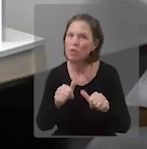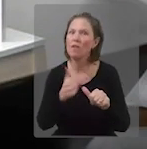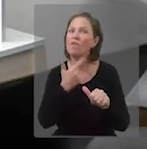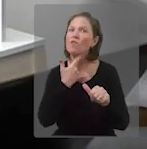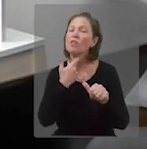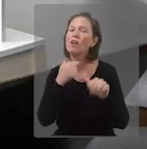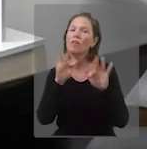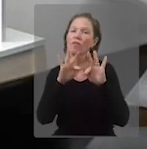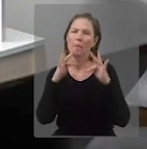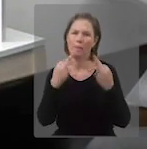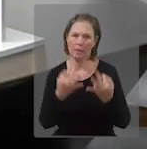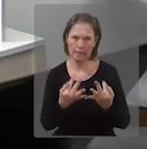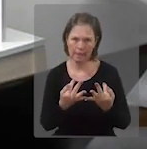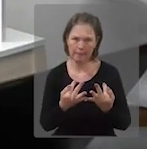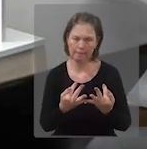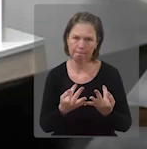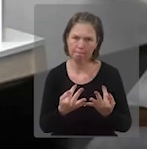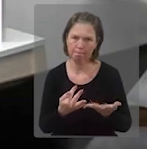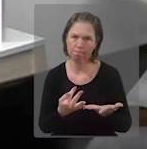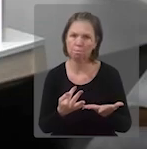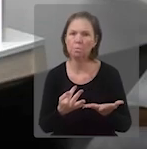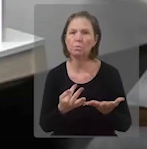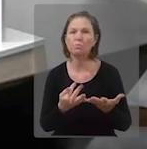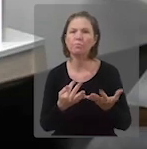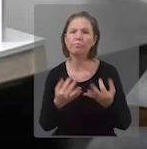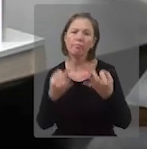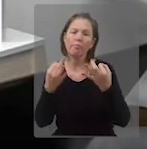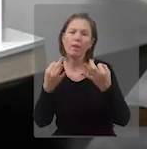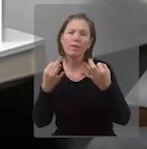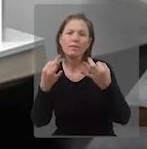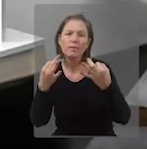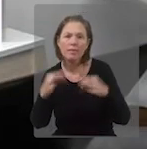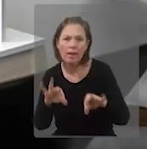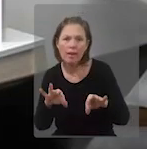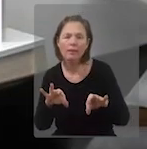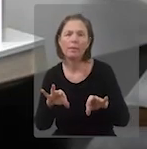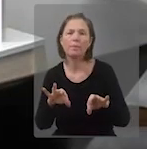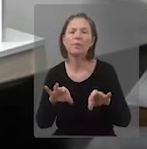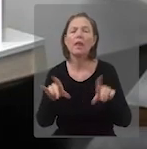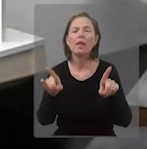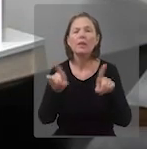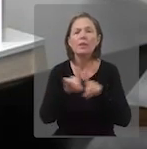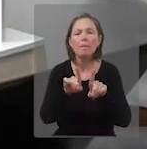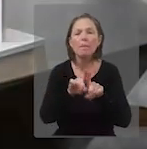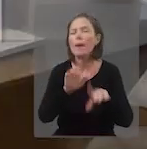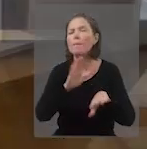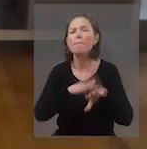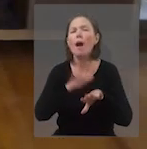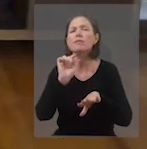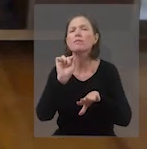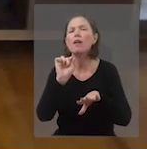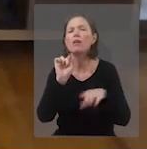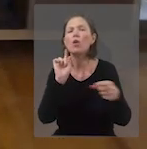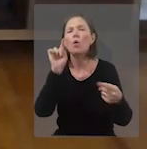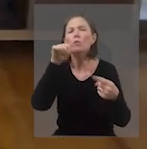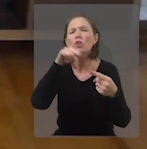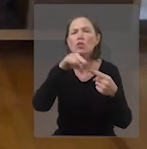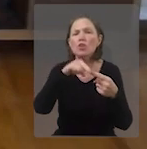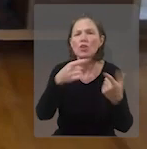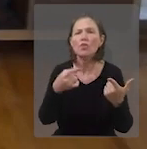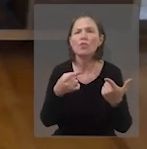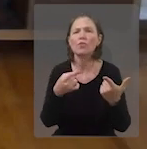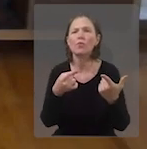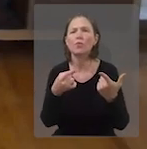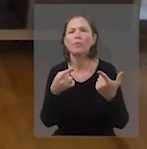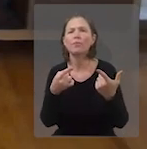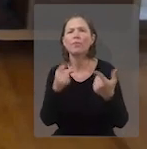A todos os desejos, né? Com certeza. O que mais que a gente tem aí dos pilares da gestão escolar? Um outro pilar